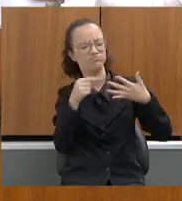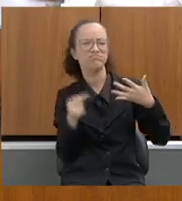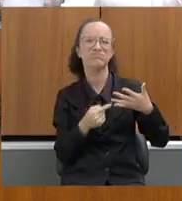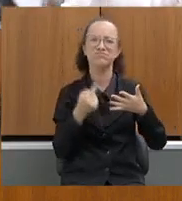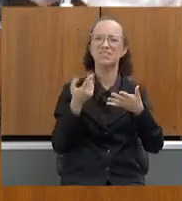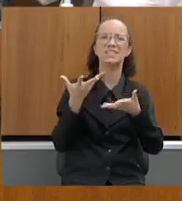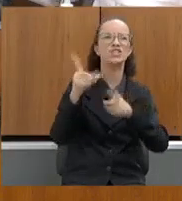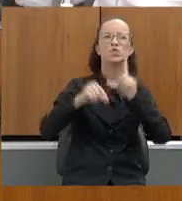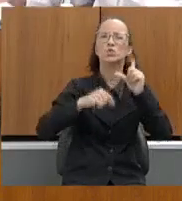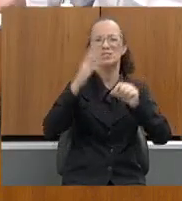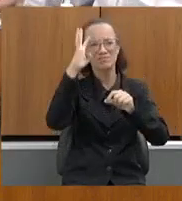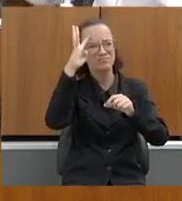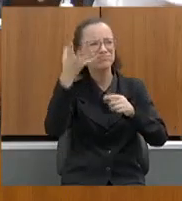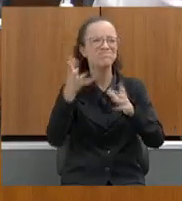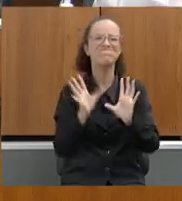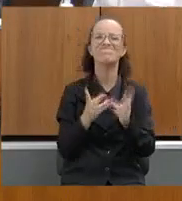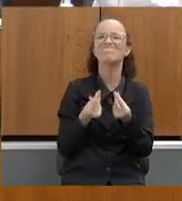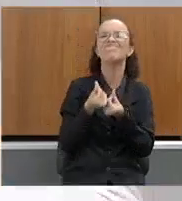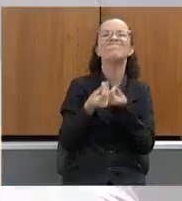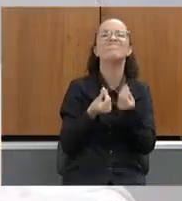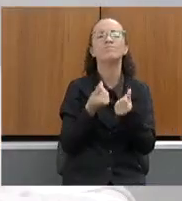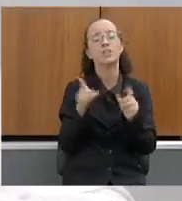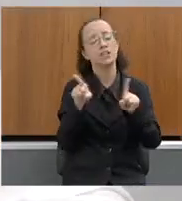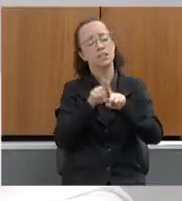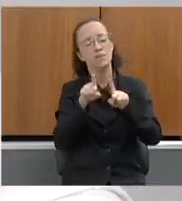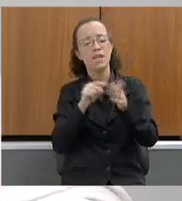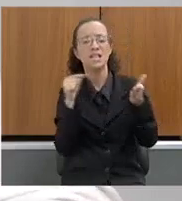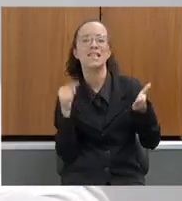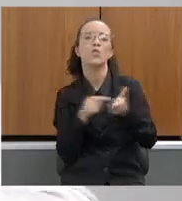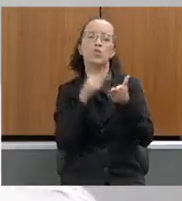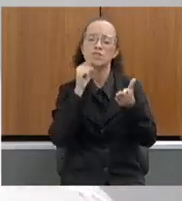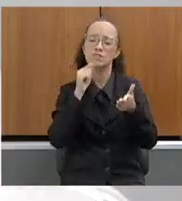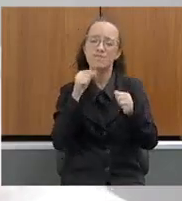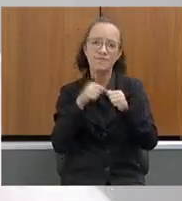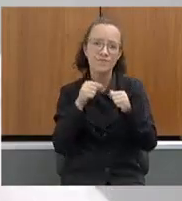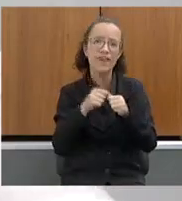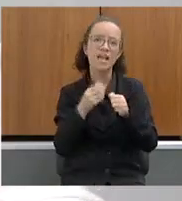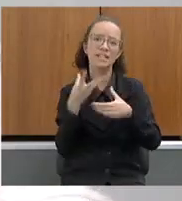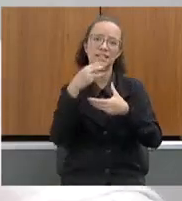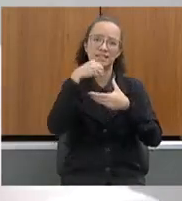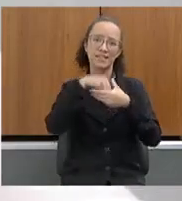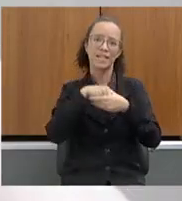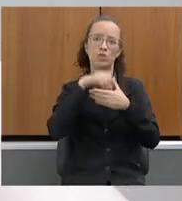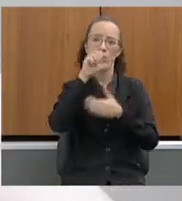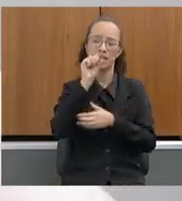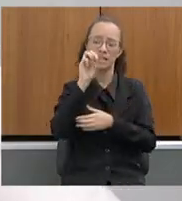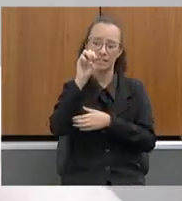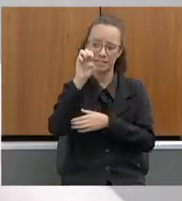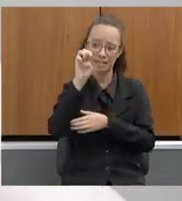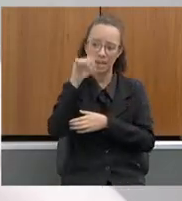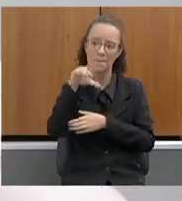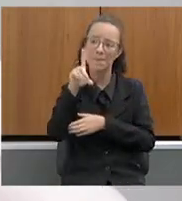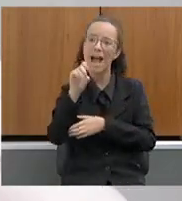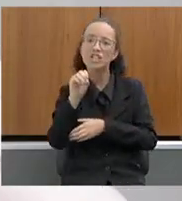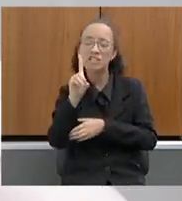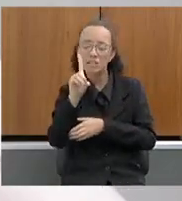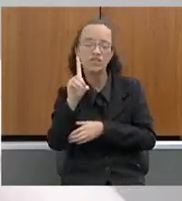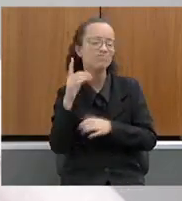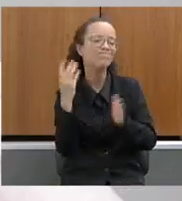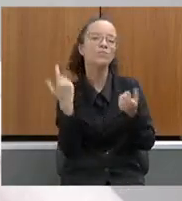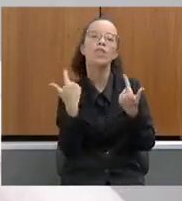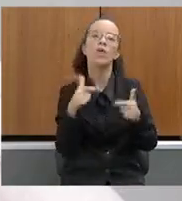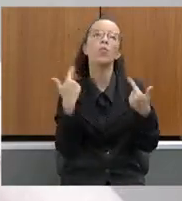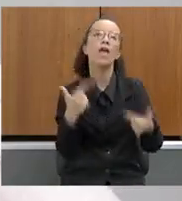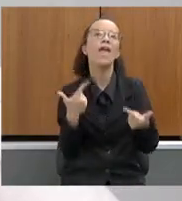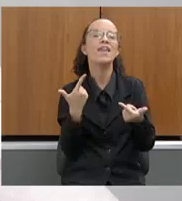procedimentos e, quando denúncias são feitas de problemas internos da SEMAD, não há apuração. Uma vírgula errada.